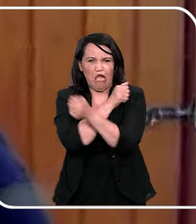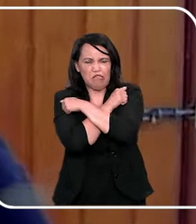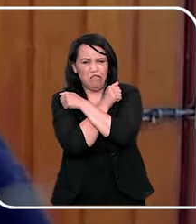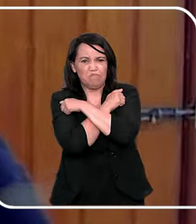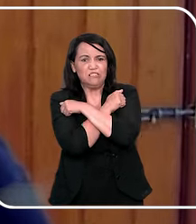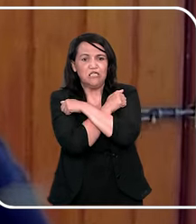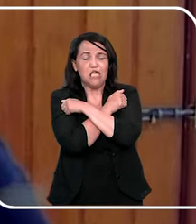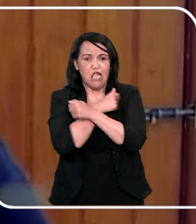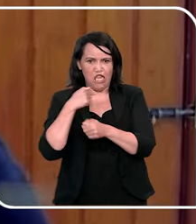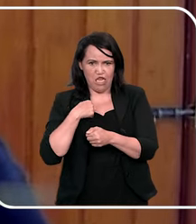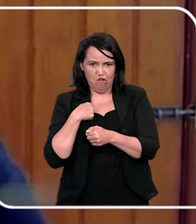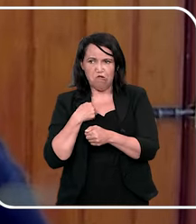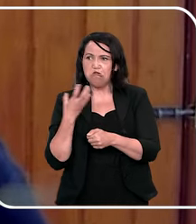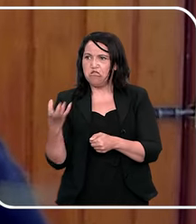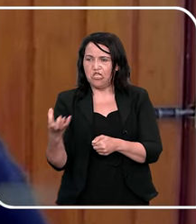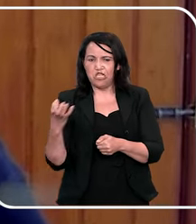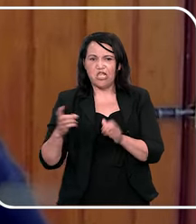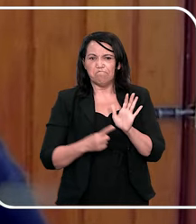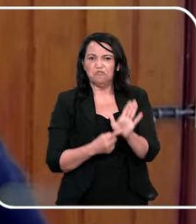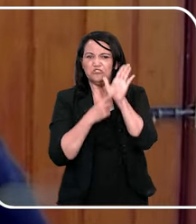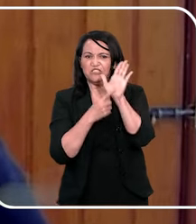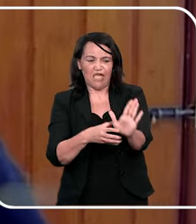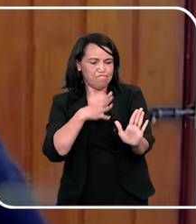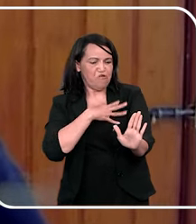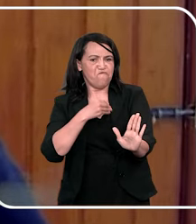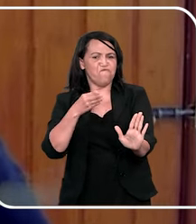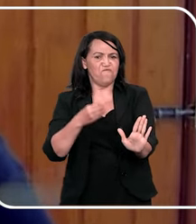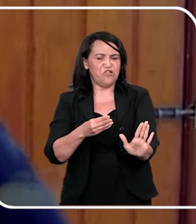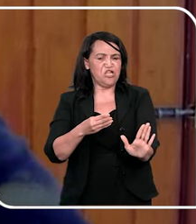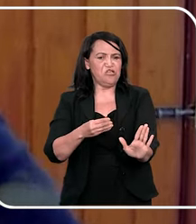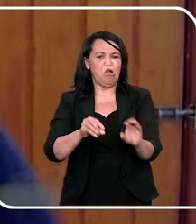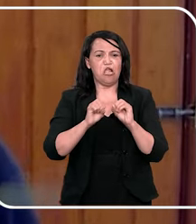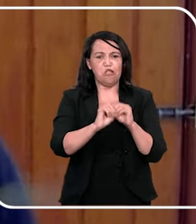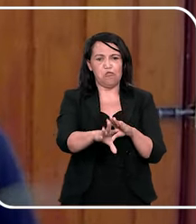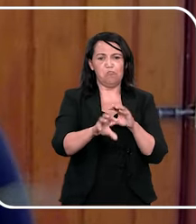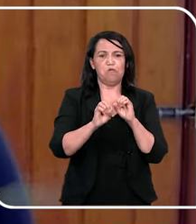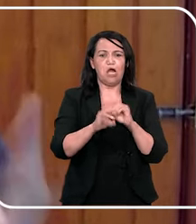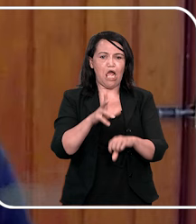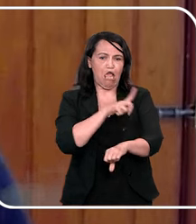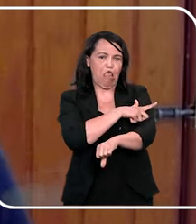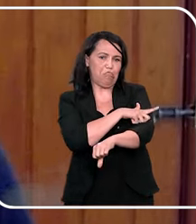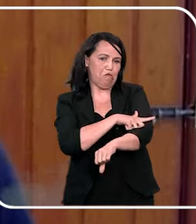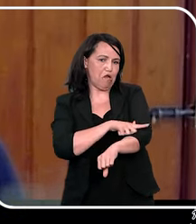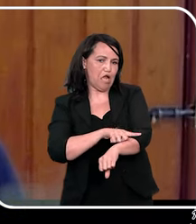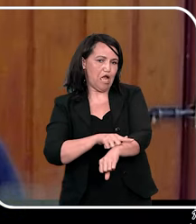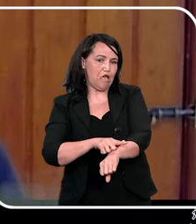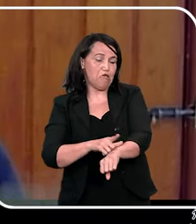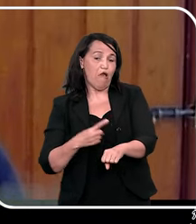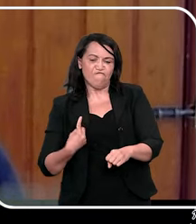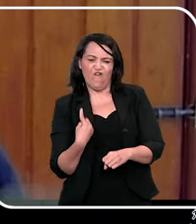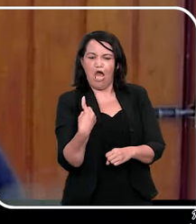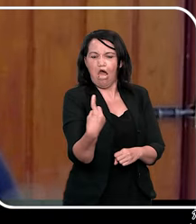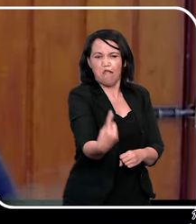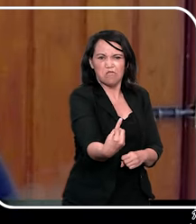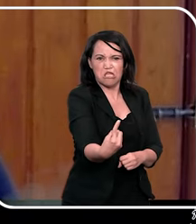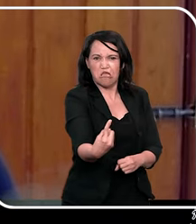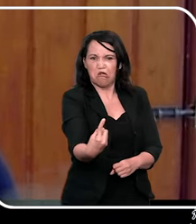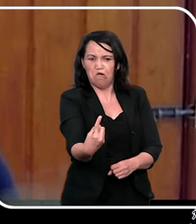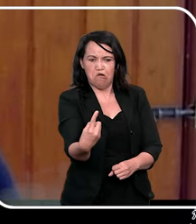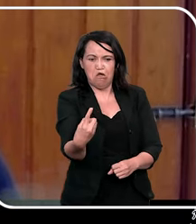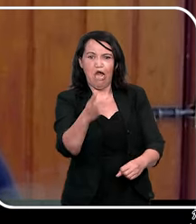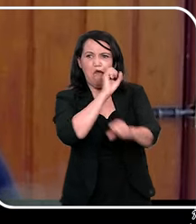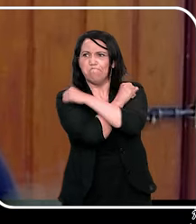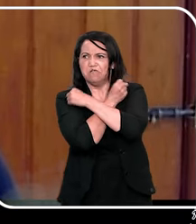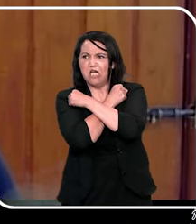eu queria mostrar para os meus meninos era educadinho, igual tudo correndo, igual eu falava, educadinho, vai lá, dá um abraço na sua